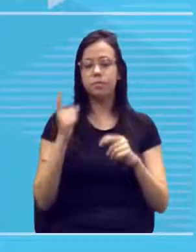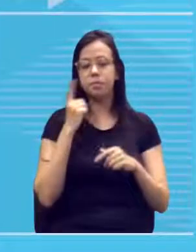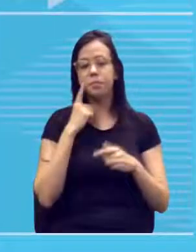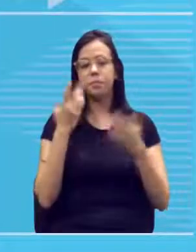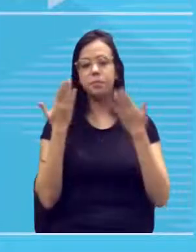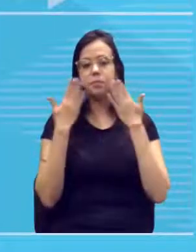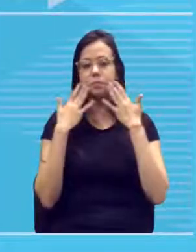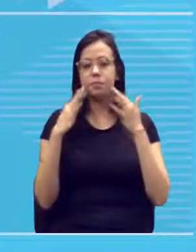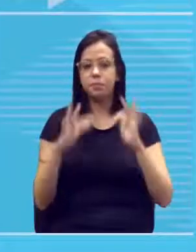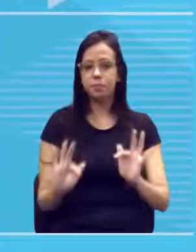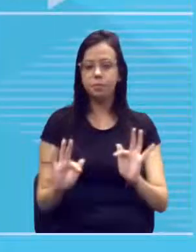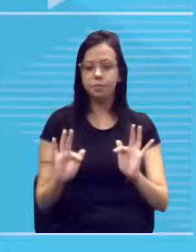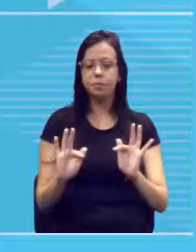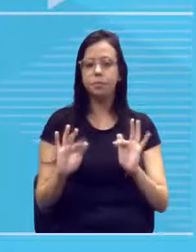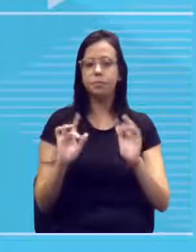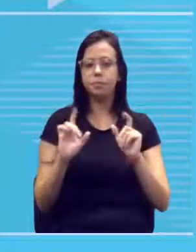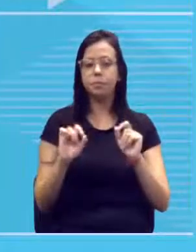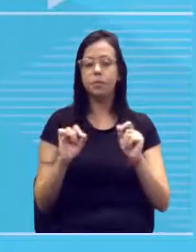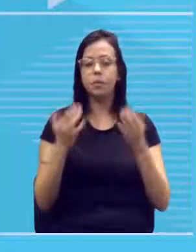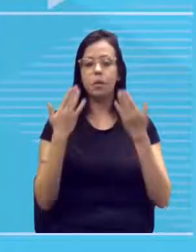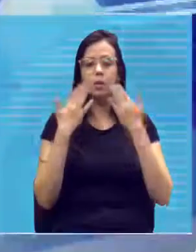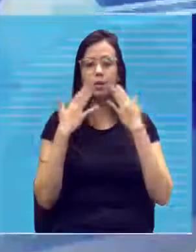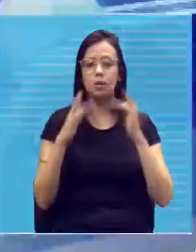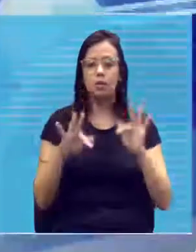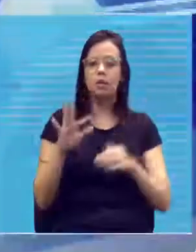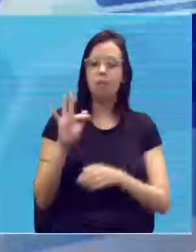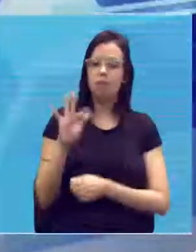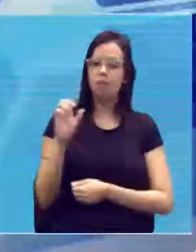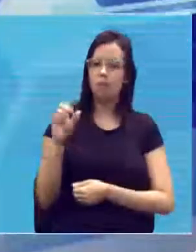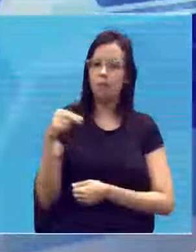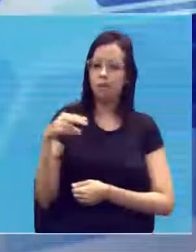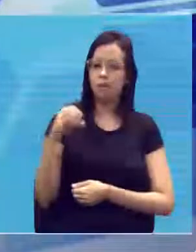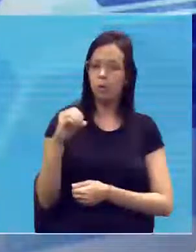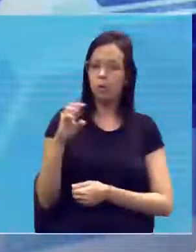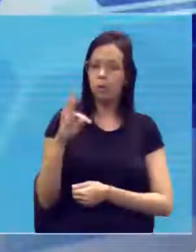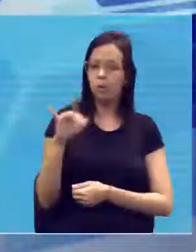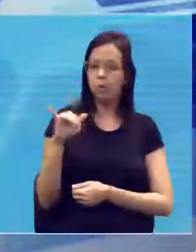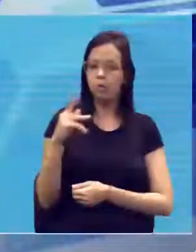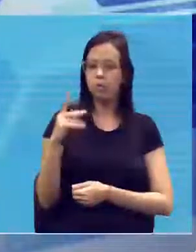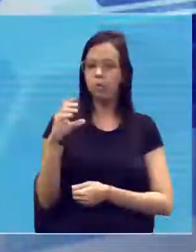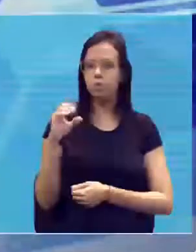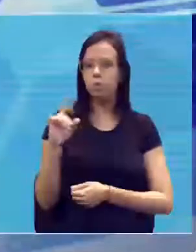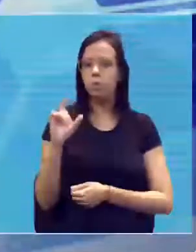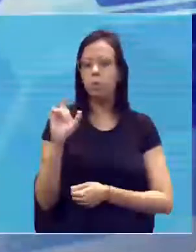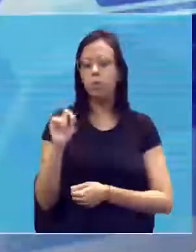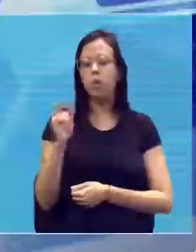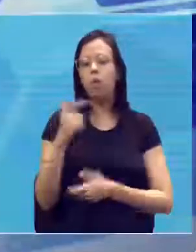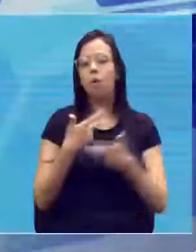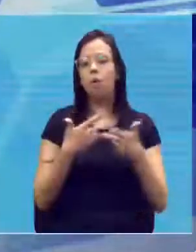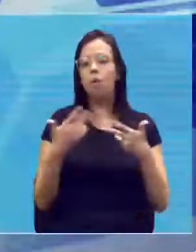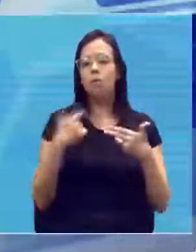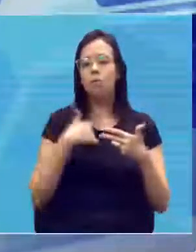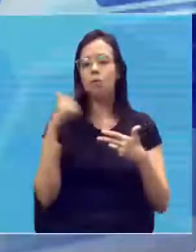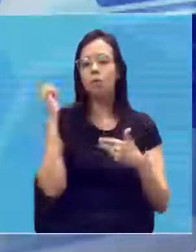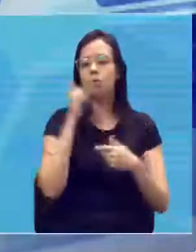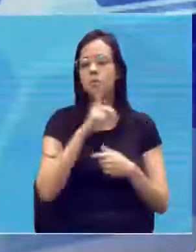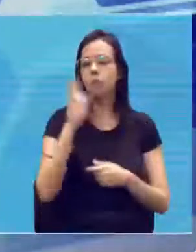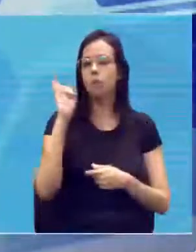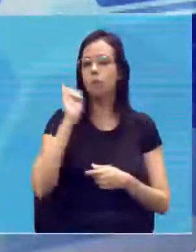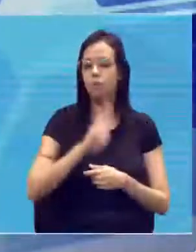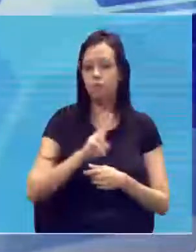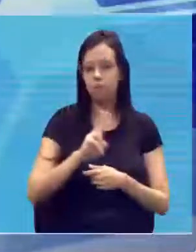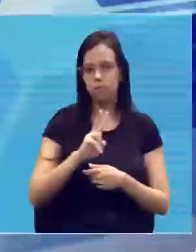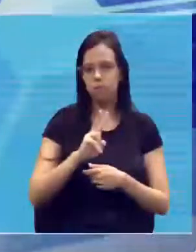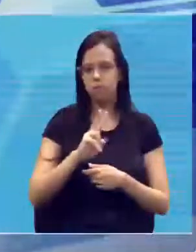Fenotipicamente. O é o fenótipo? Fenótipo é aquilo que eu consigo ver, eu consigo